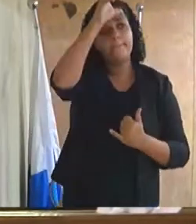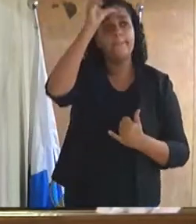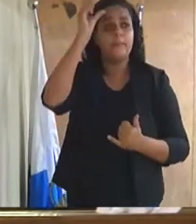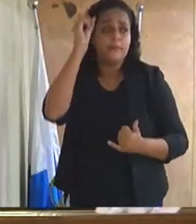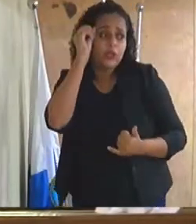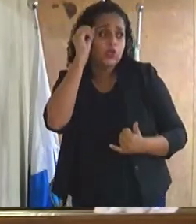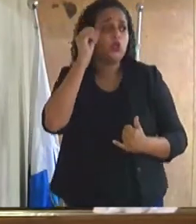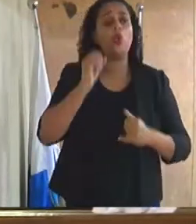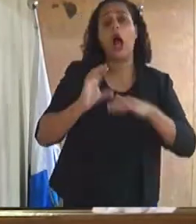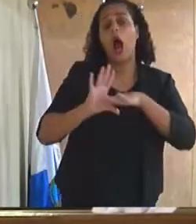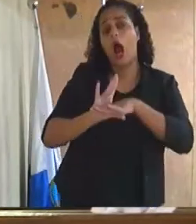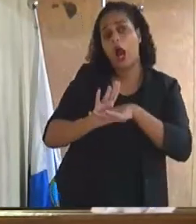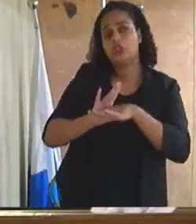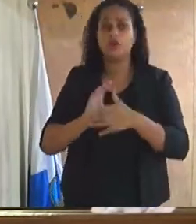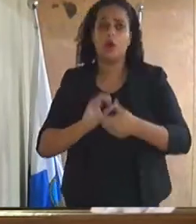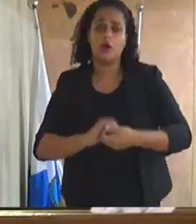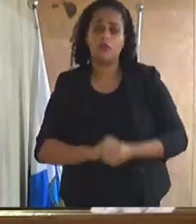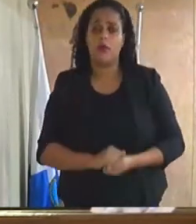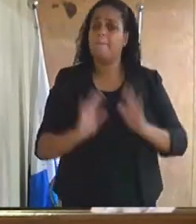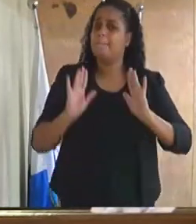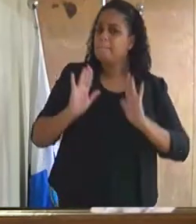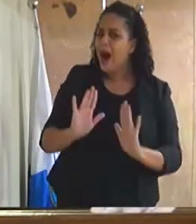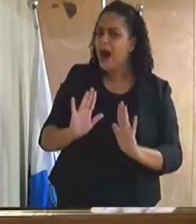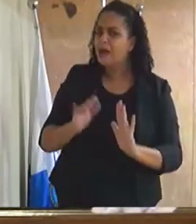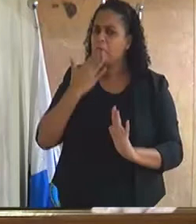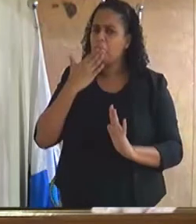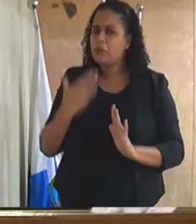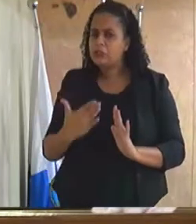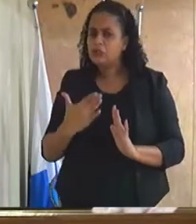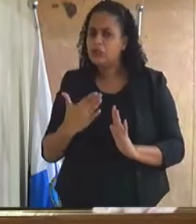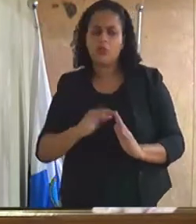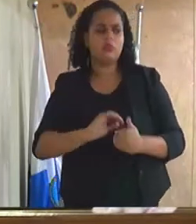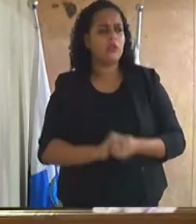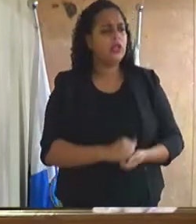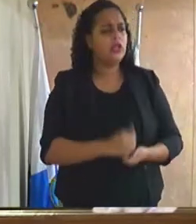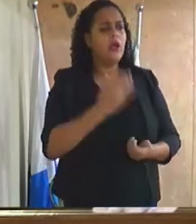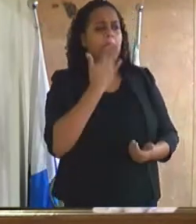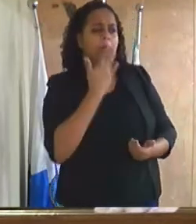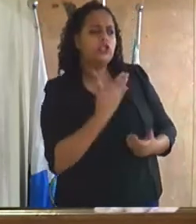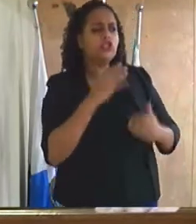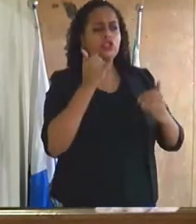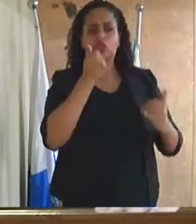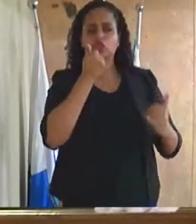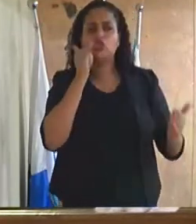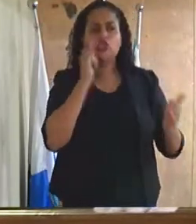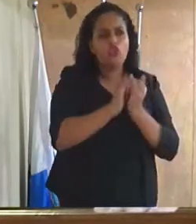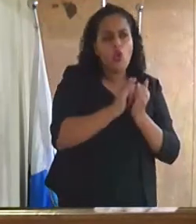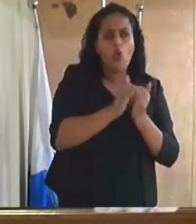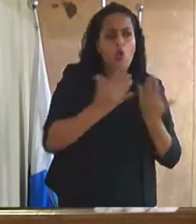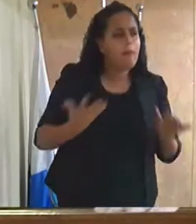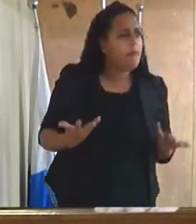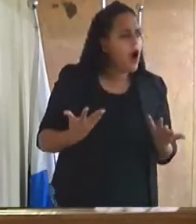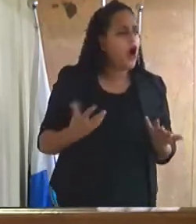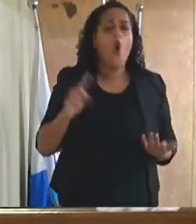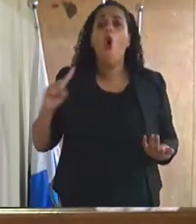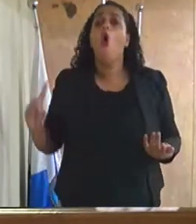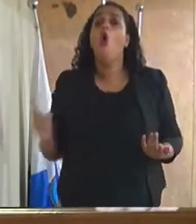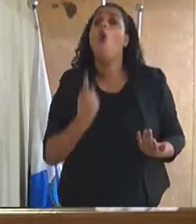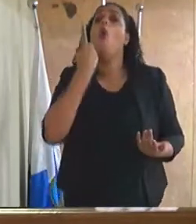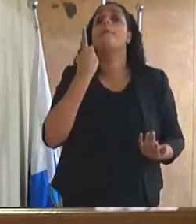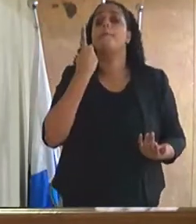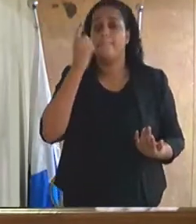mas o pedido de desculpas foi uma única vez